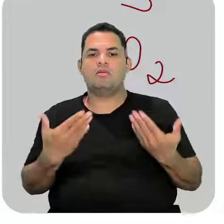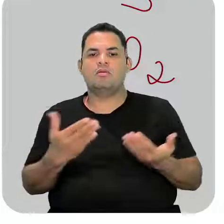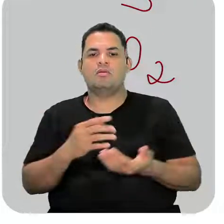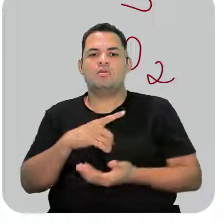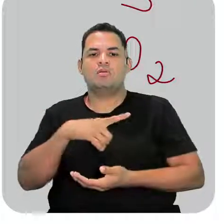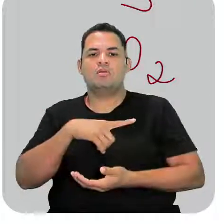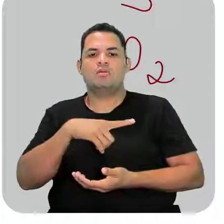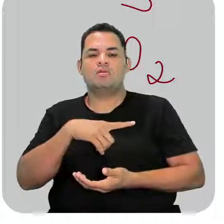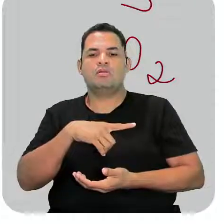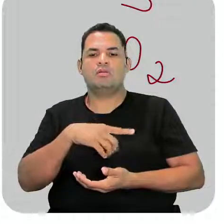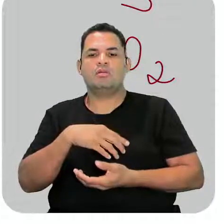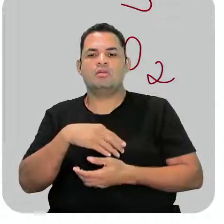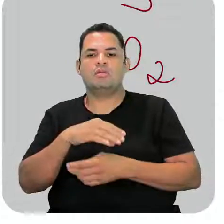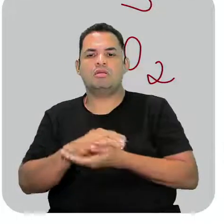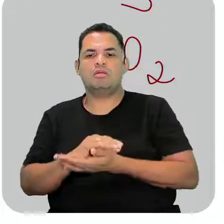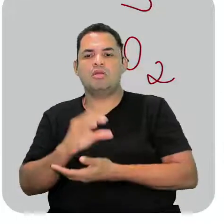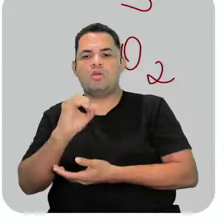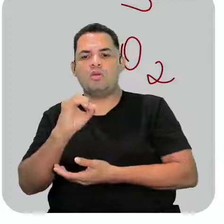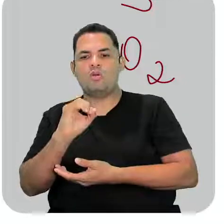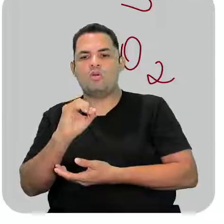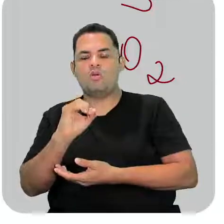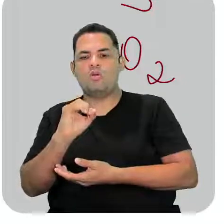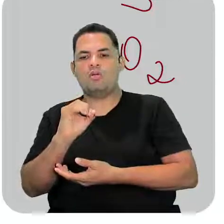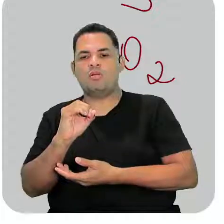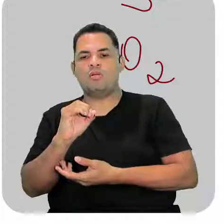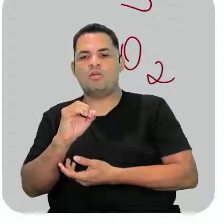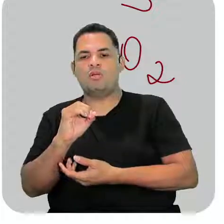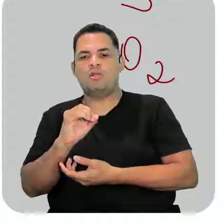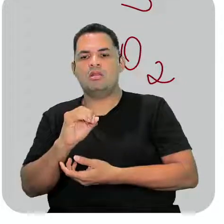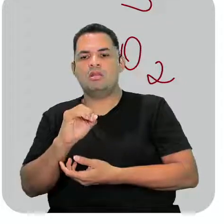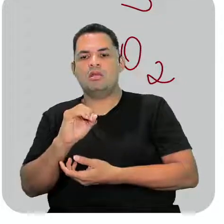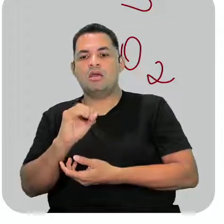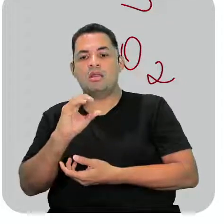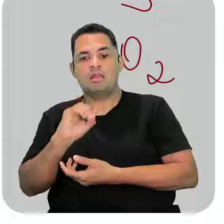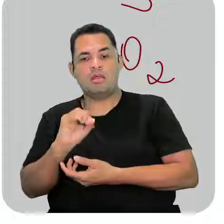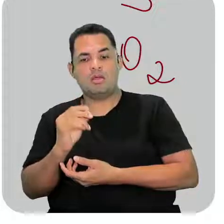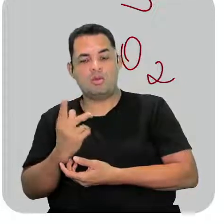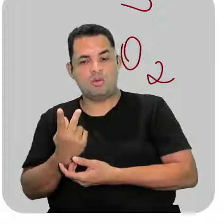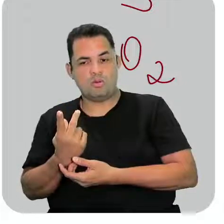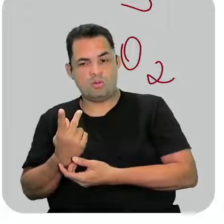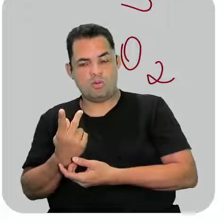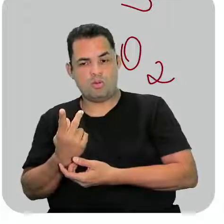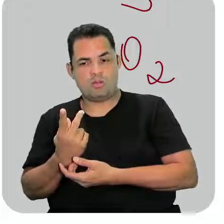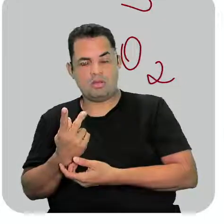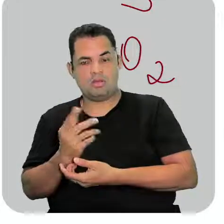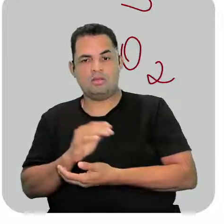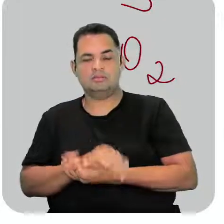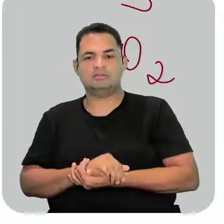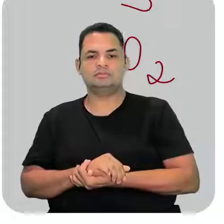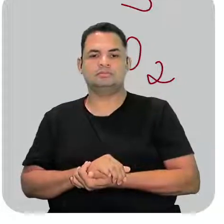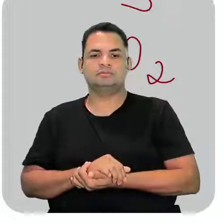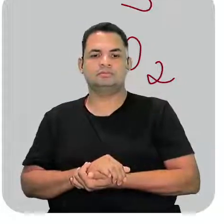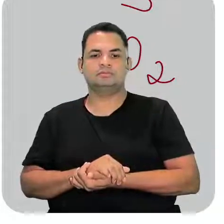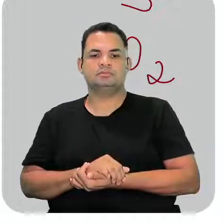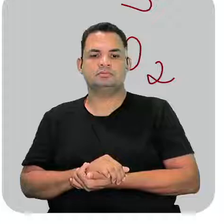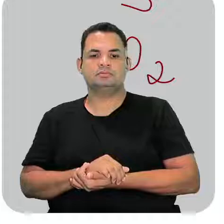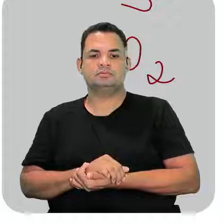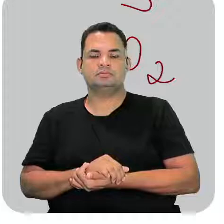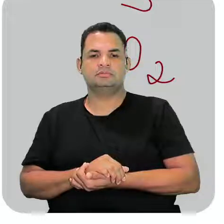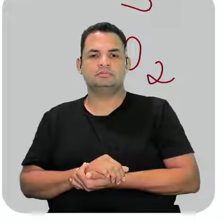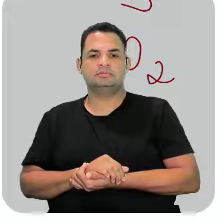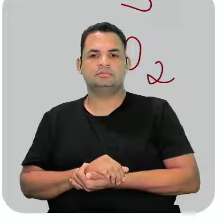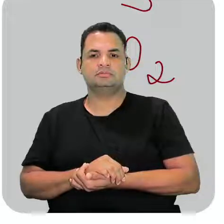a carbonila, que é essa parte aqui, ó, ligada à hidroxila. É um ácido carboxílico.